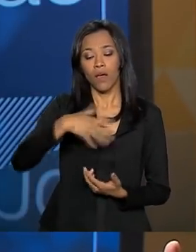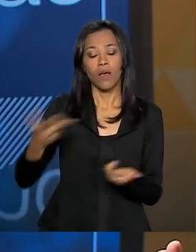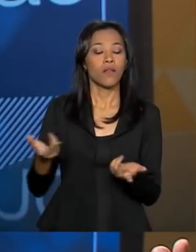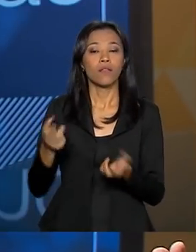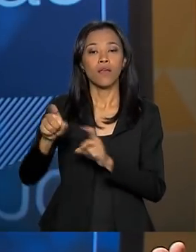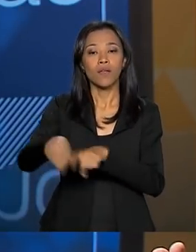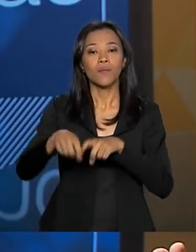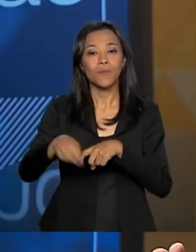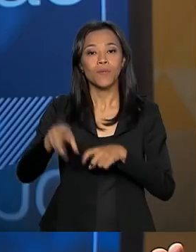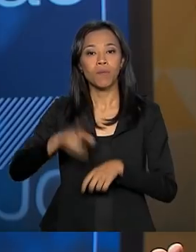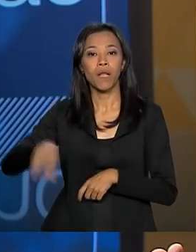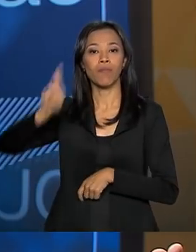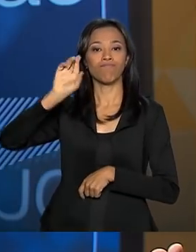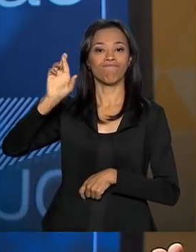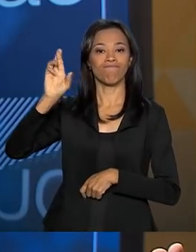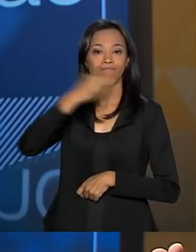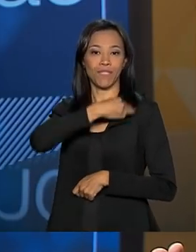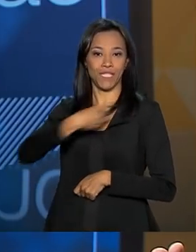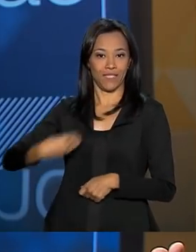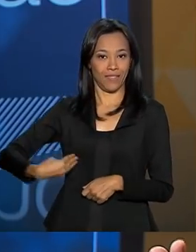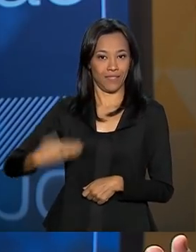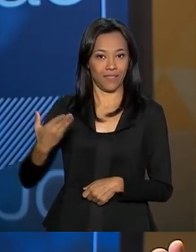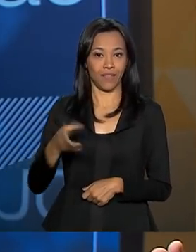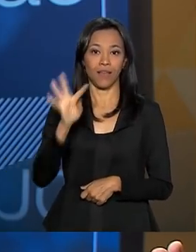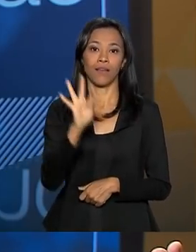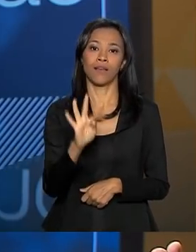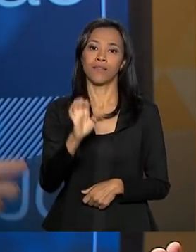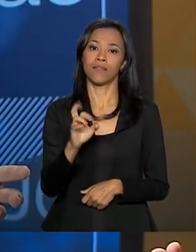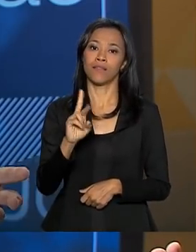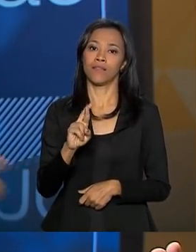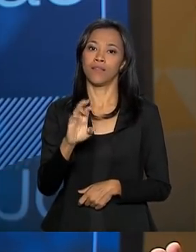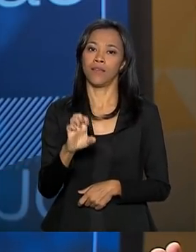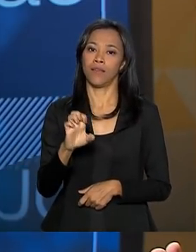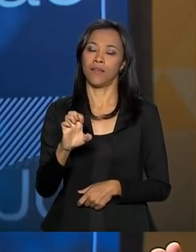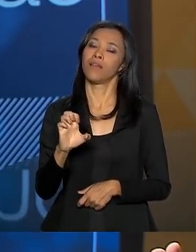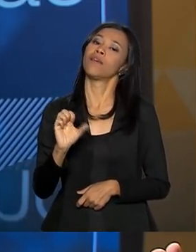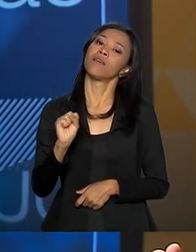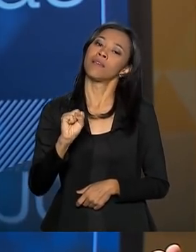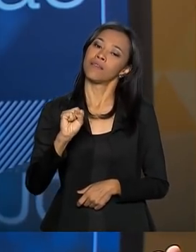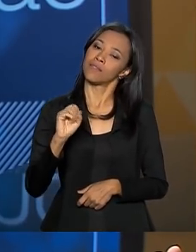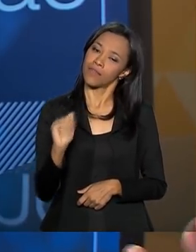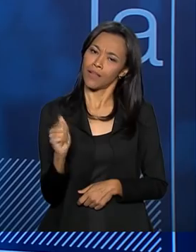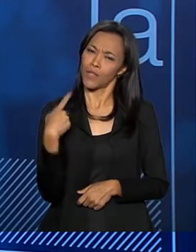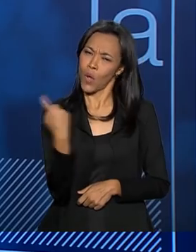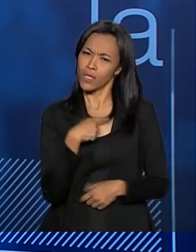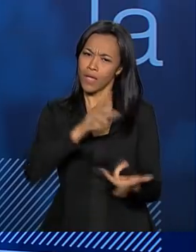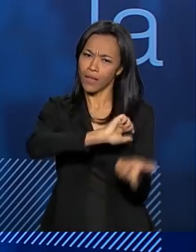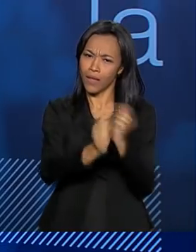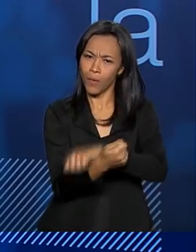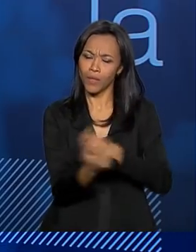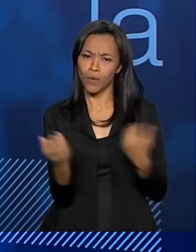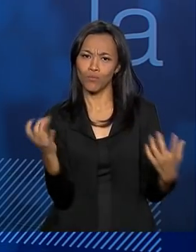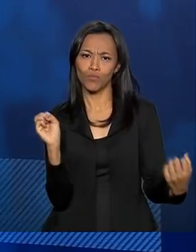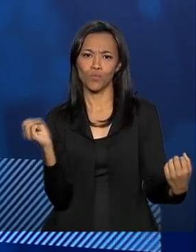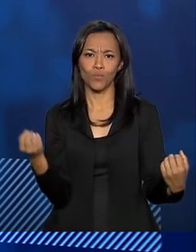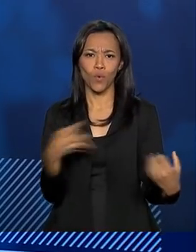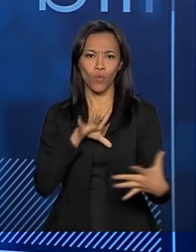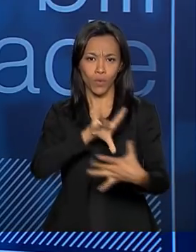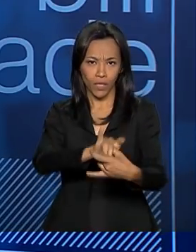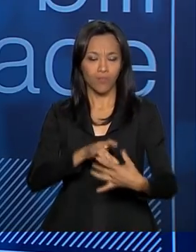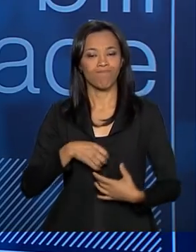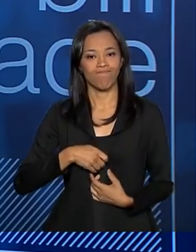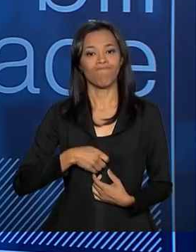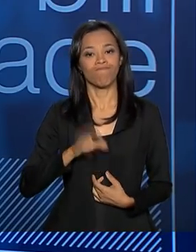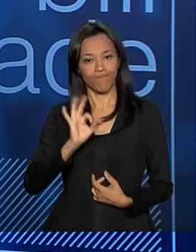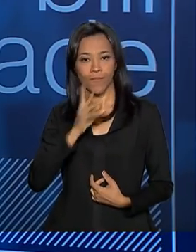ministra Tereza Cristina. Ou seja, estamos nos adequando aos novos tempos? Sem dúvida. Acho que a ministra Tereza Cristina teve